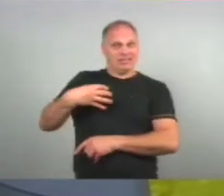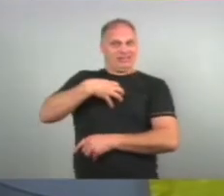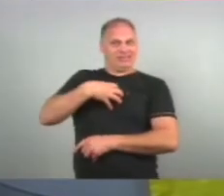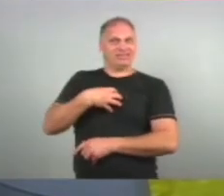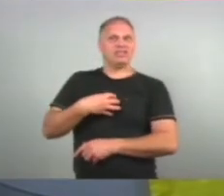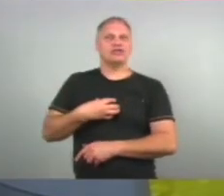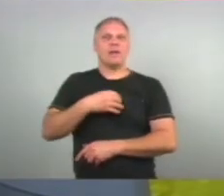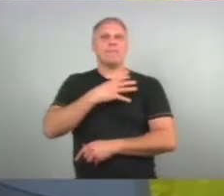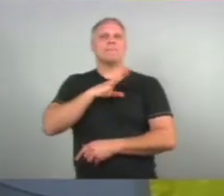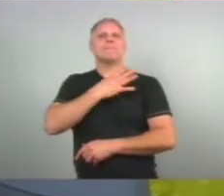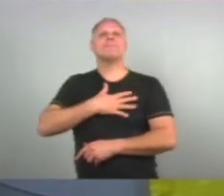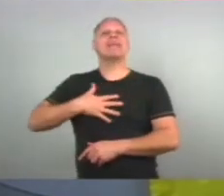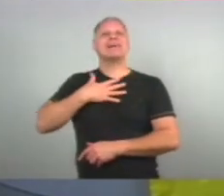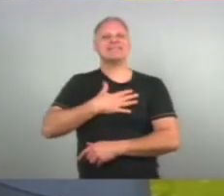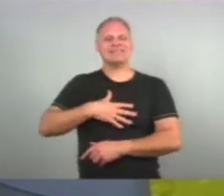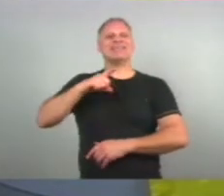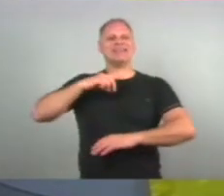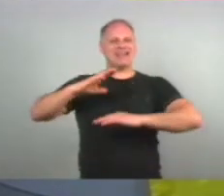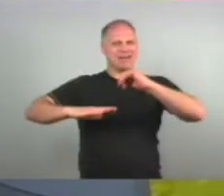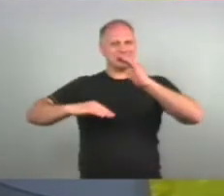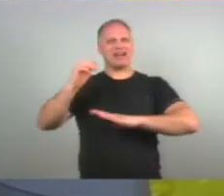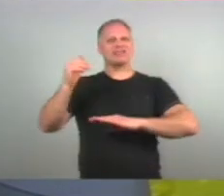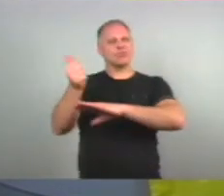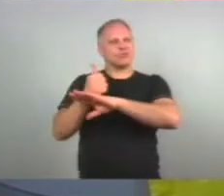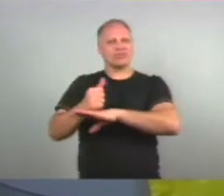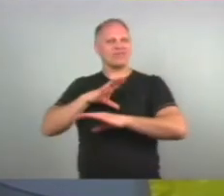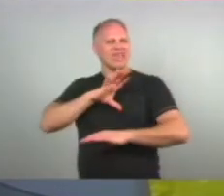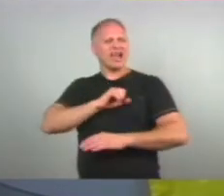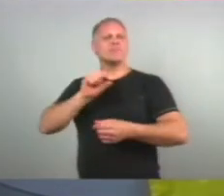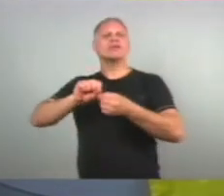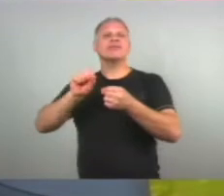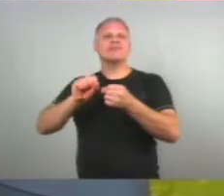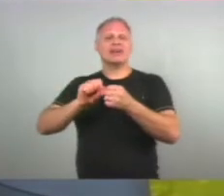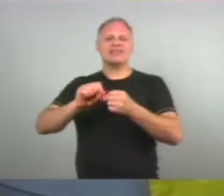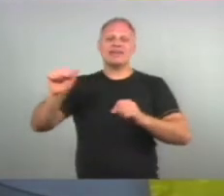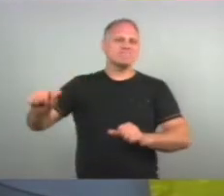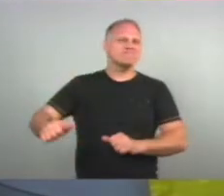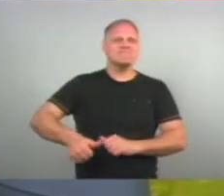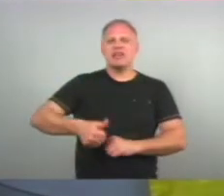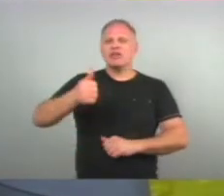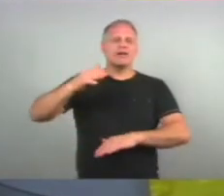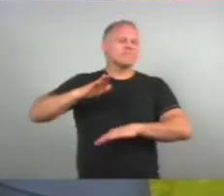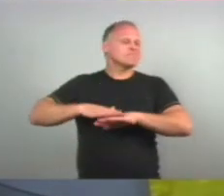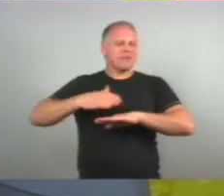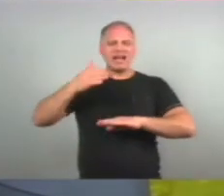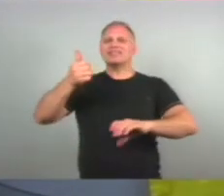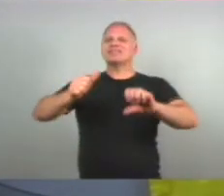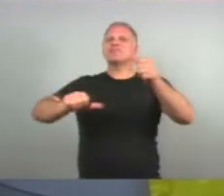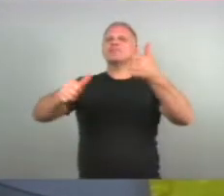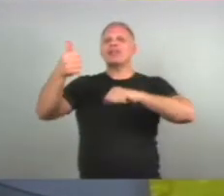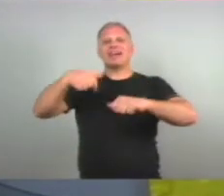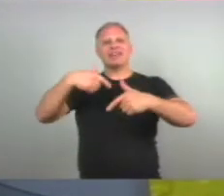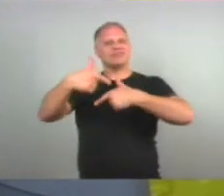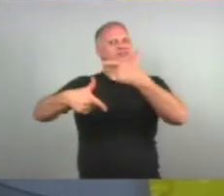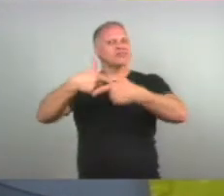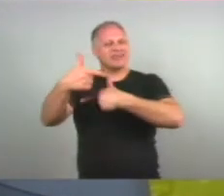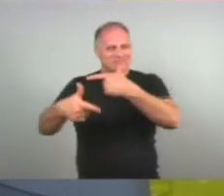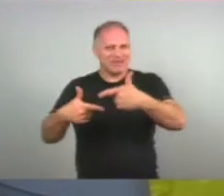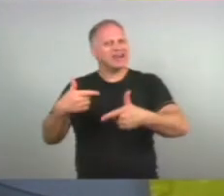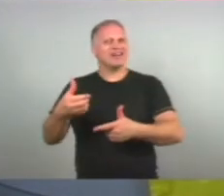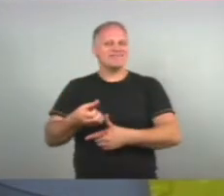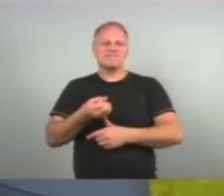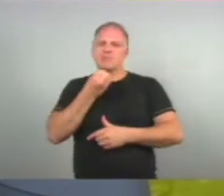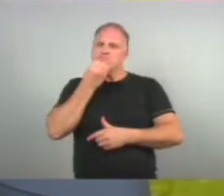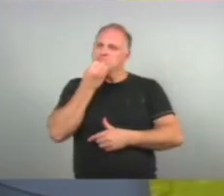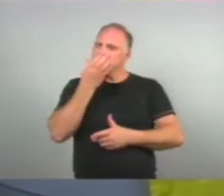Muito na prática Que aquele profissional Que ama o que faz Ele é mais dedicado Ele dá mais de si E ele faz um trabalho